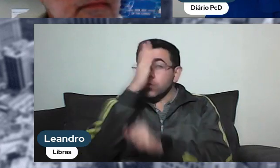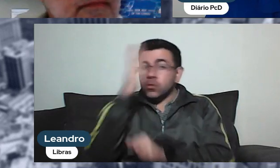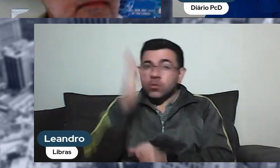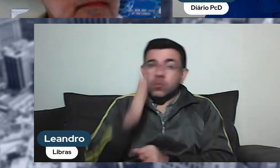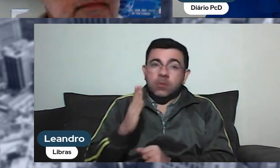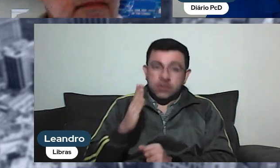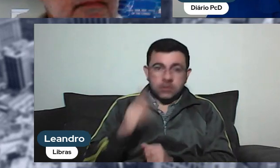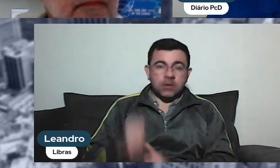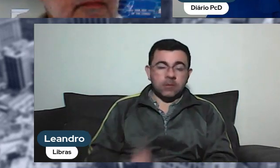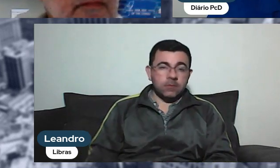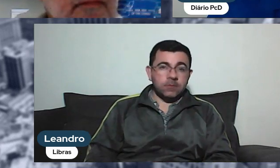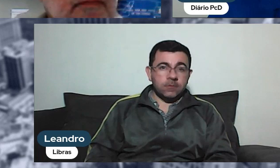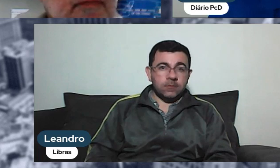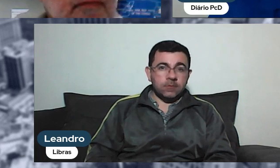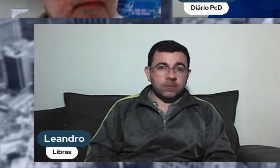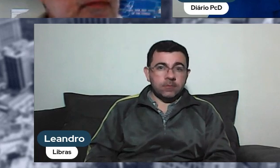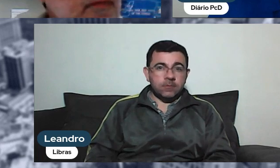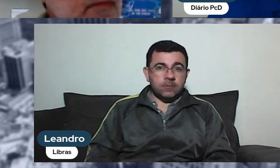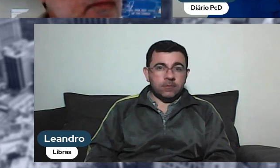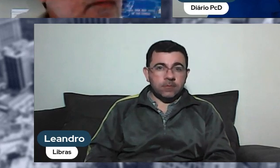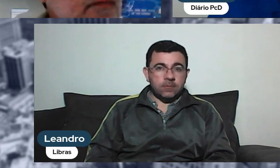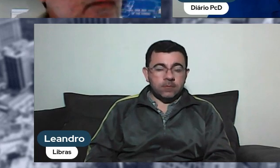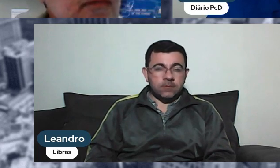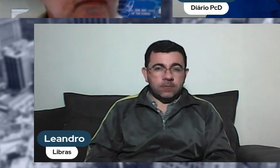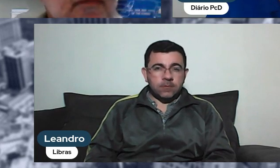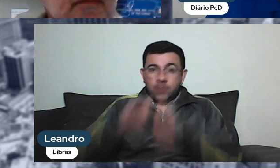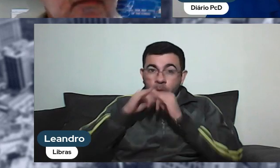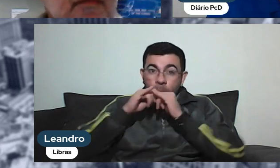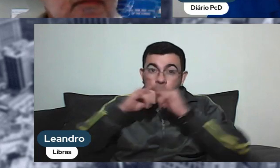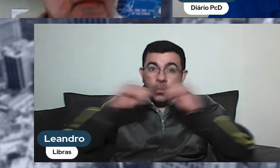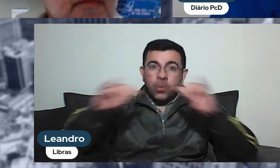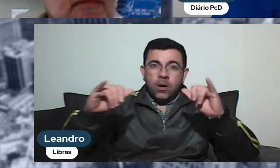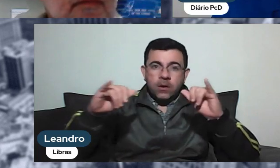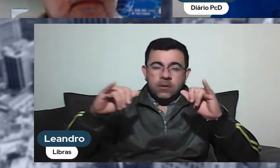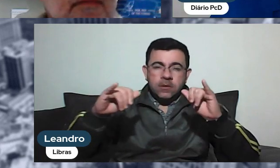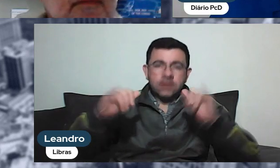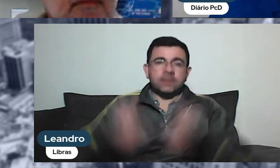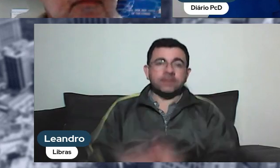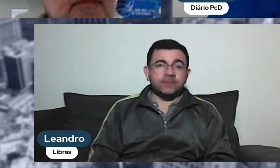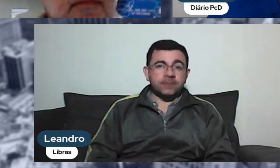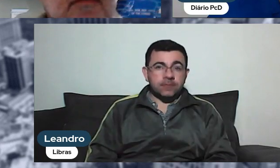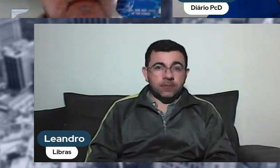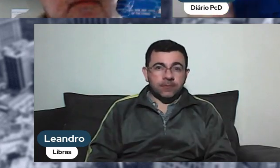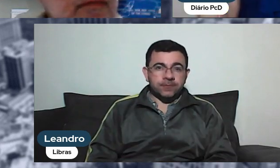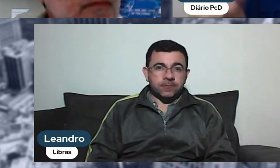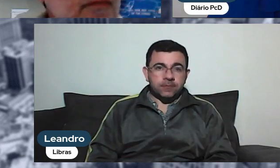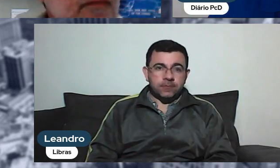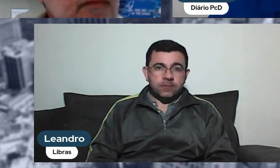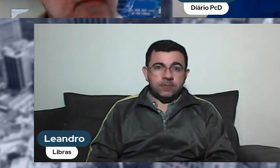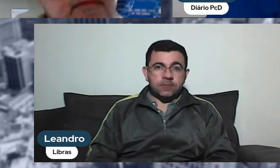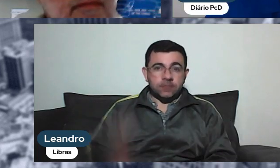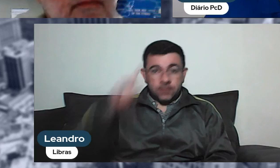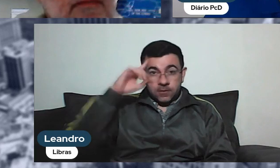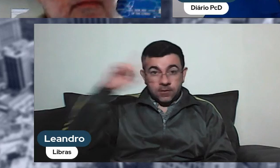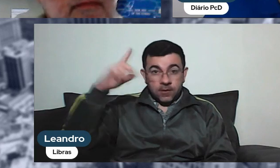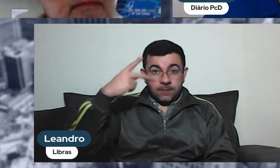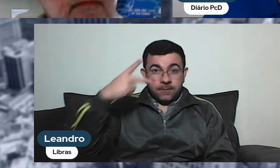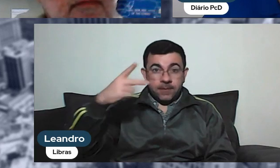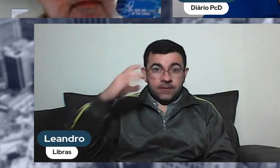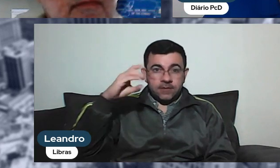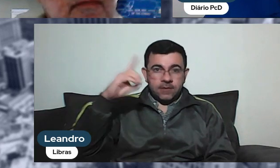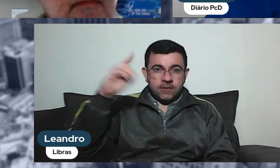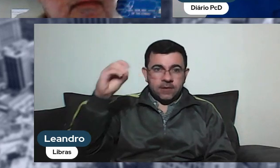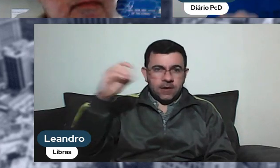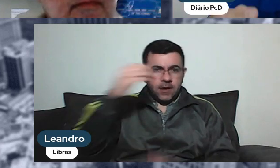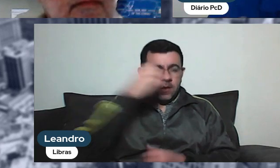Distrito Federal. Antes de trazer essas informações com exclusividade para você que acompanha o Diário PCD, quero dar uma boa noite ao José